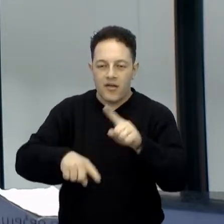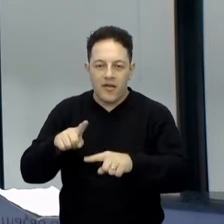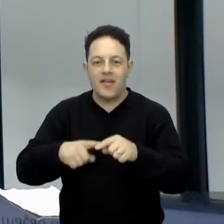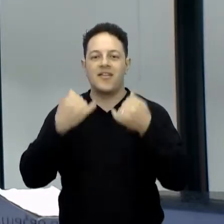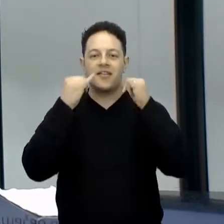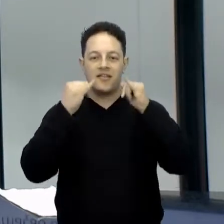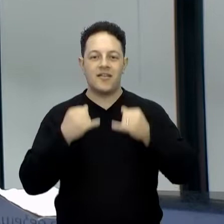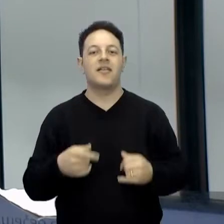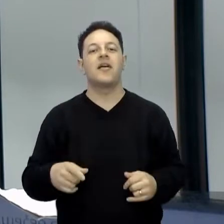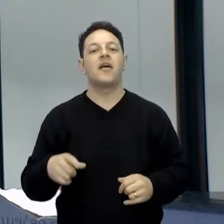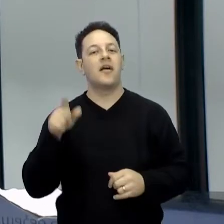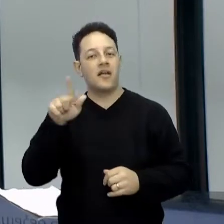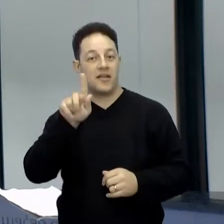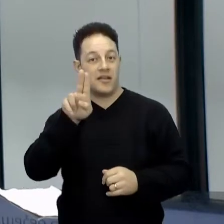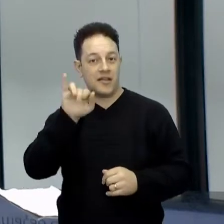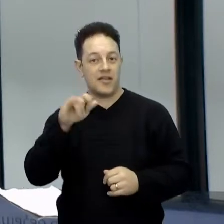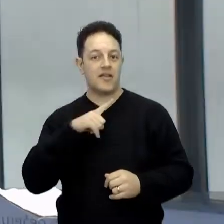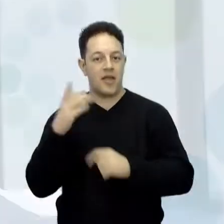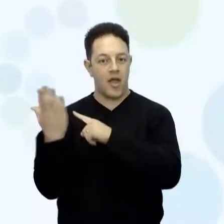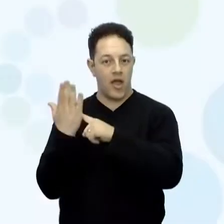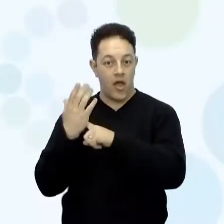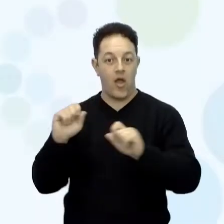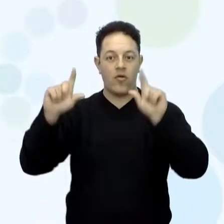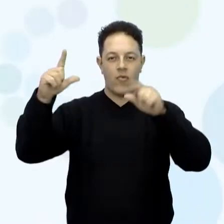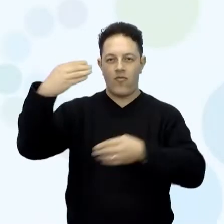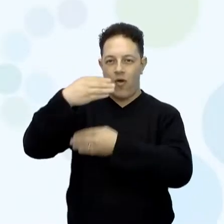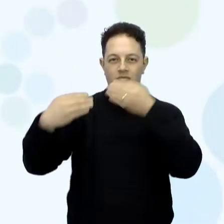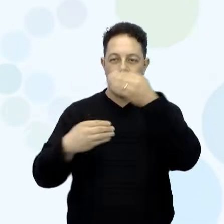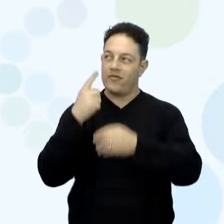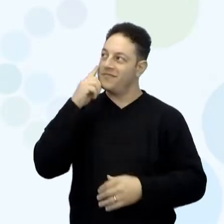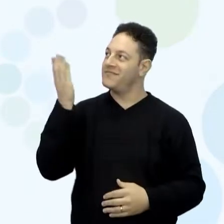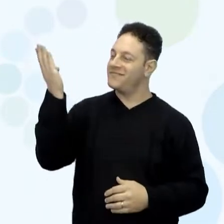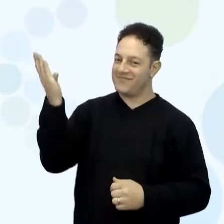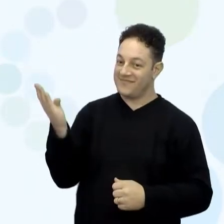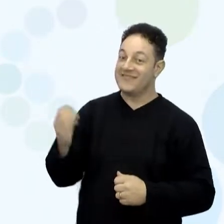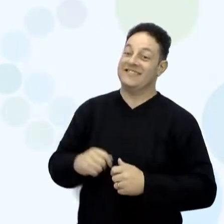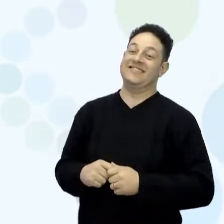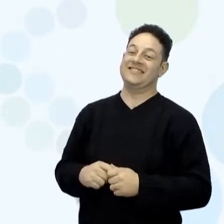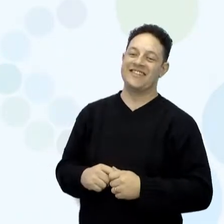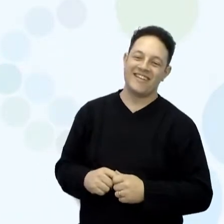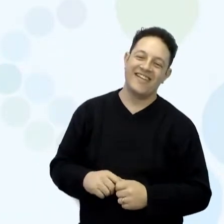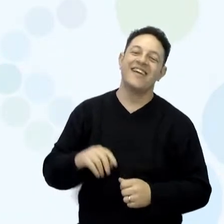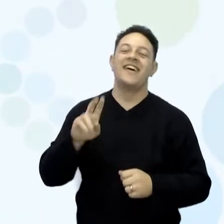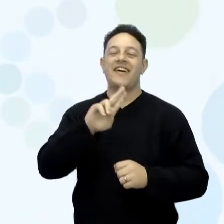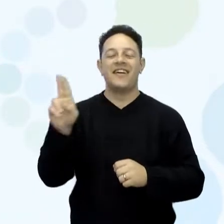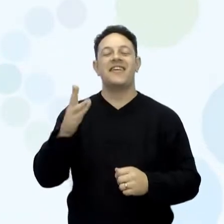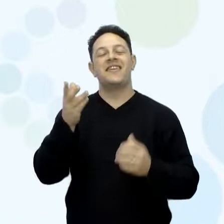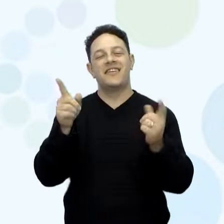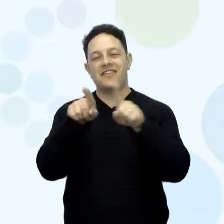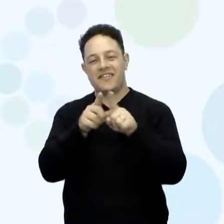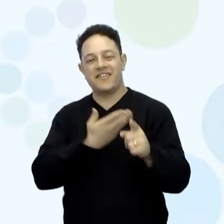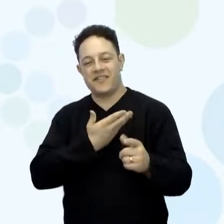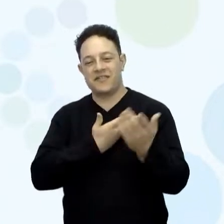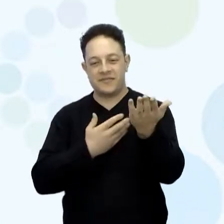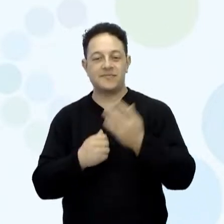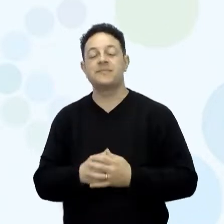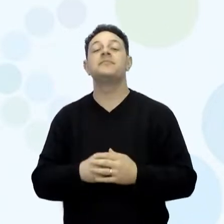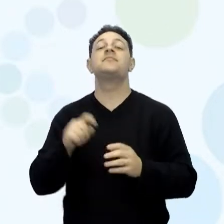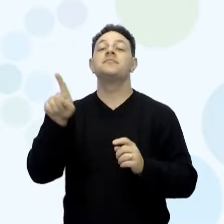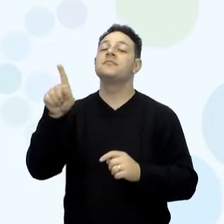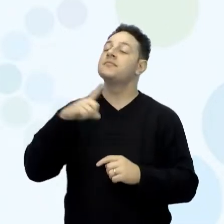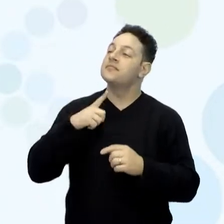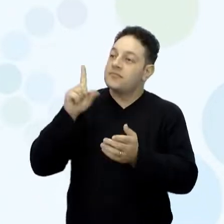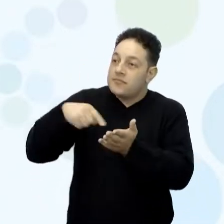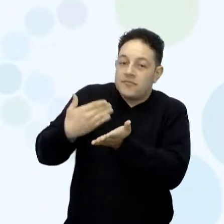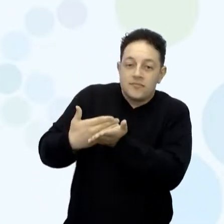Nosso colega Gui está colocando para a gente o slide de apresentação na tela, olha, já estava errando o nome do Gui aqui, meu parceiro. Então nós estamos aí na aula de